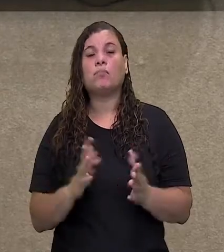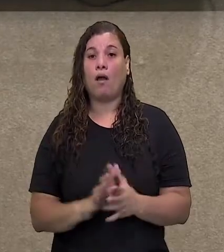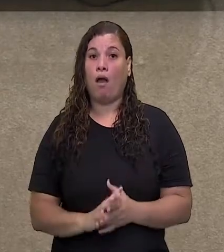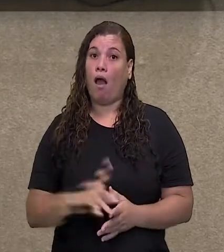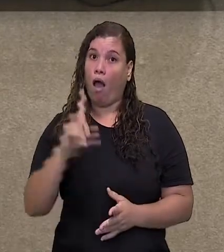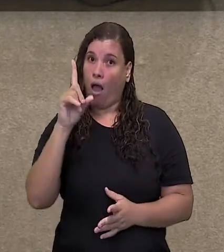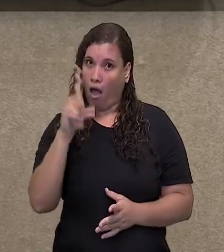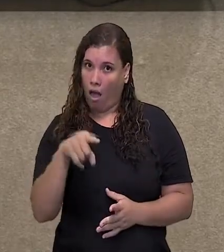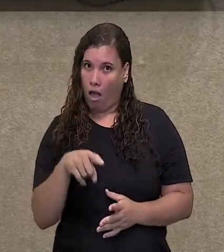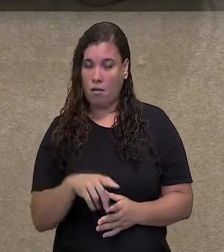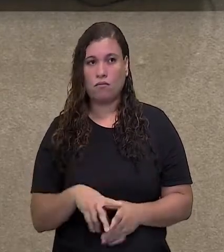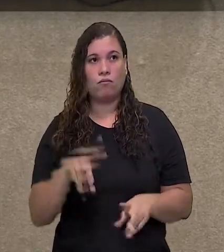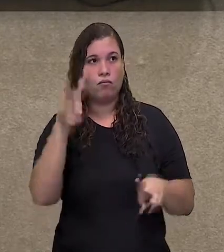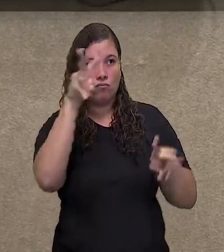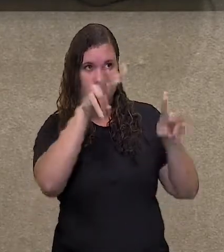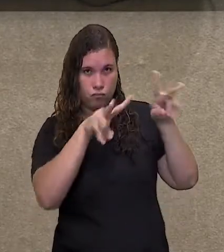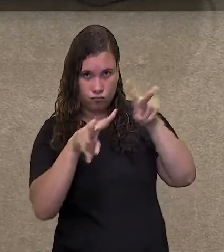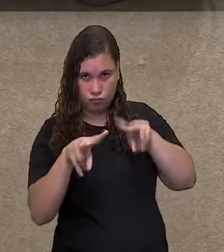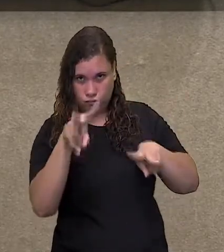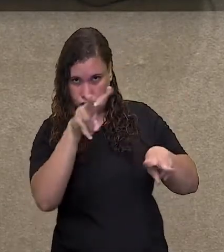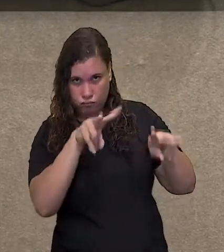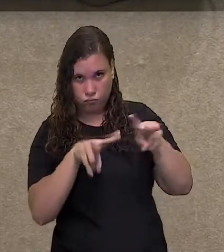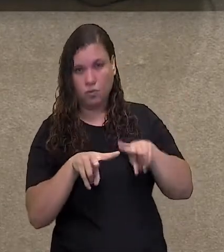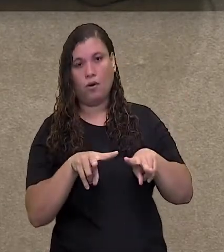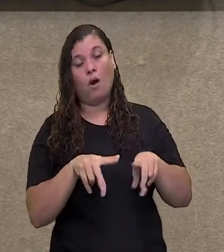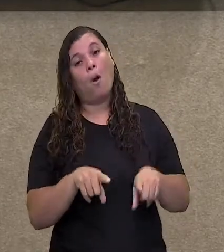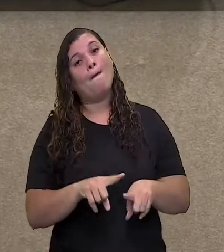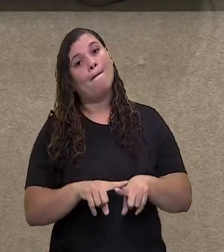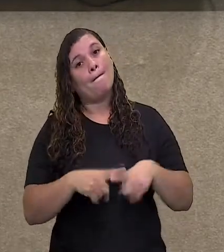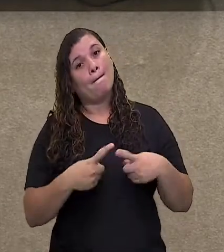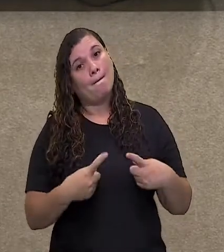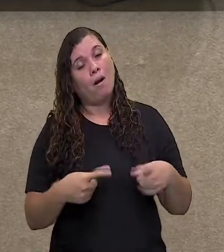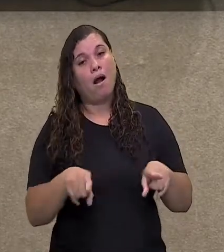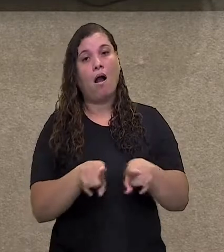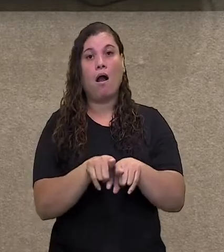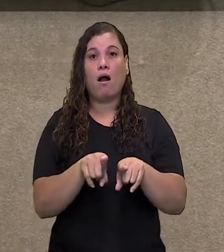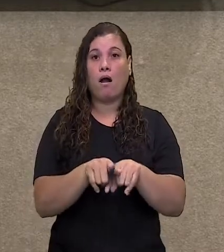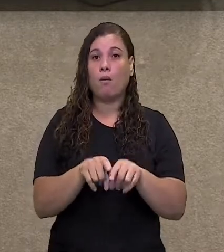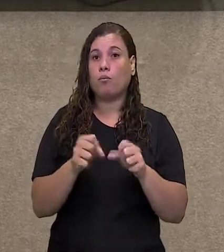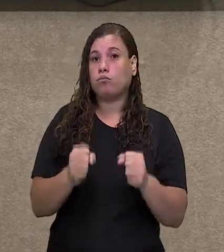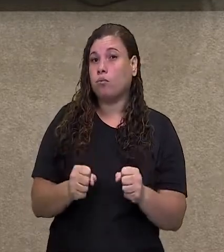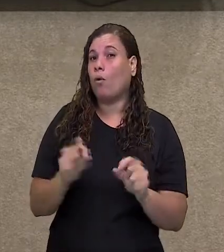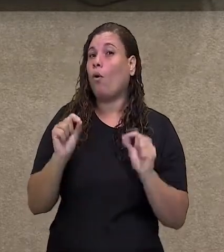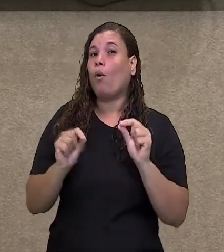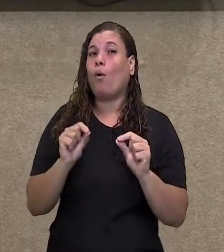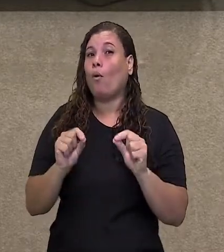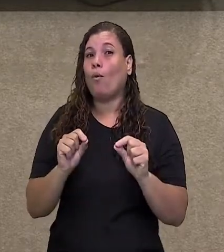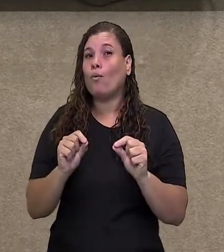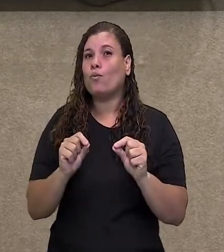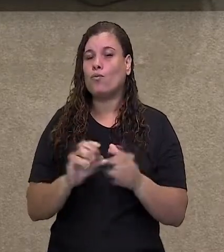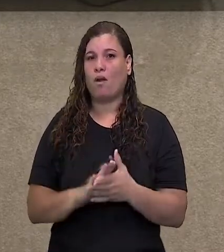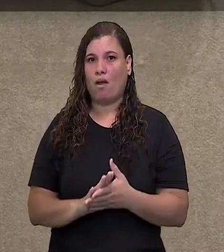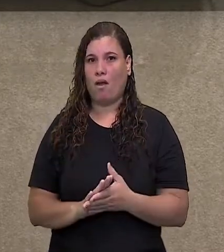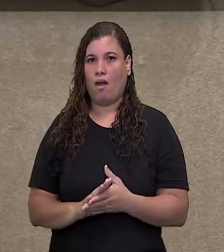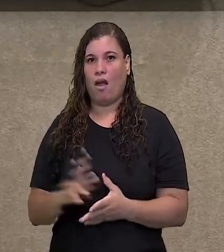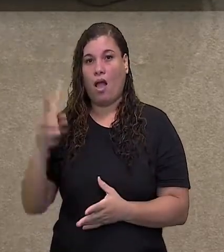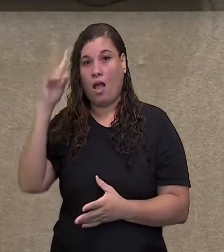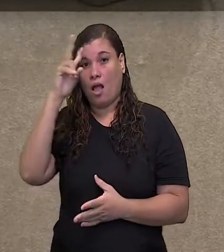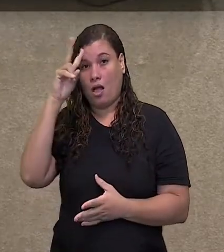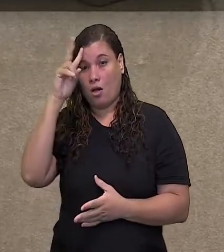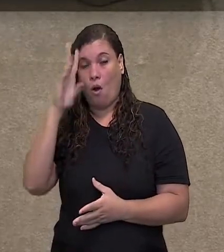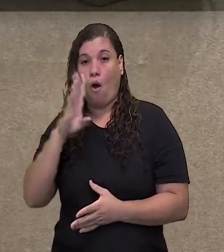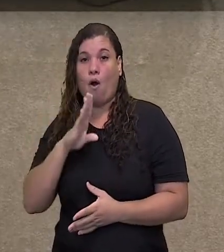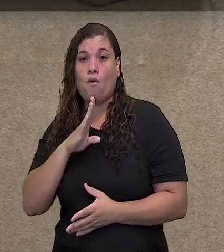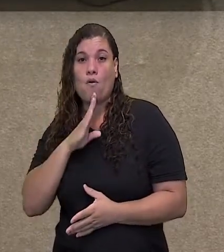uma paisagem ou ele pode ser uma construção, por exemplo, um prédio. A gente